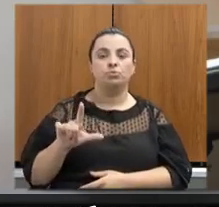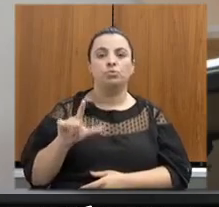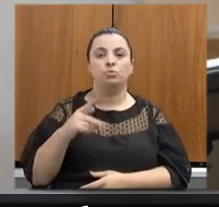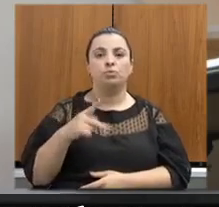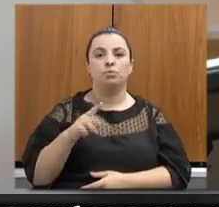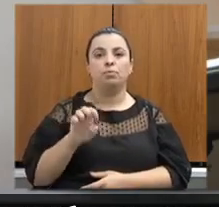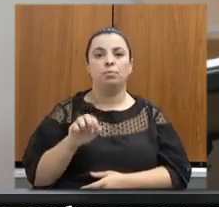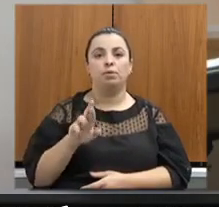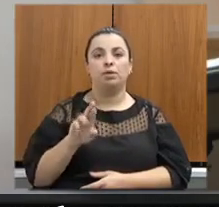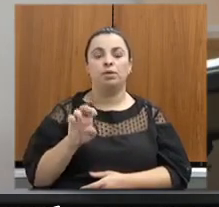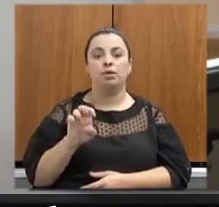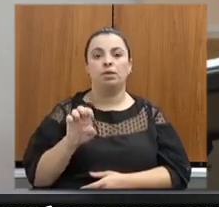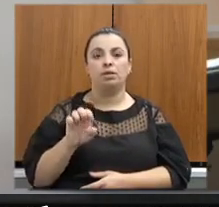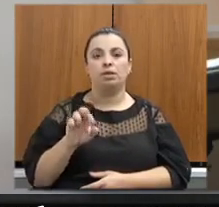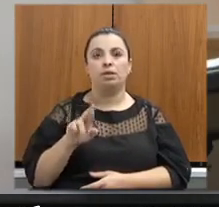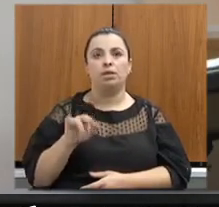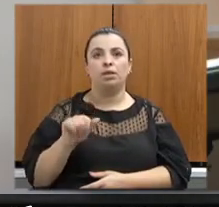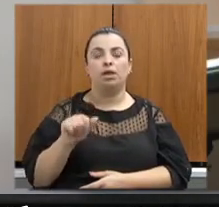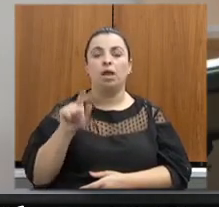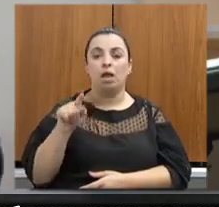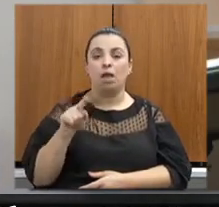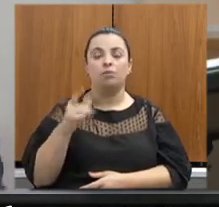está presente remotamente.